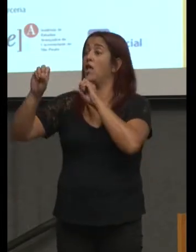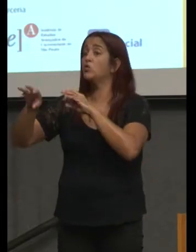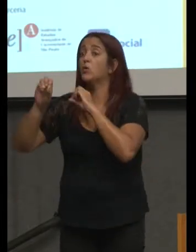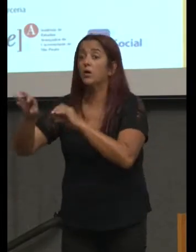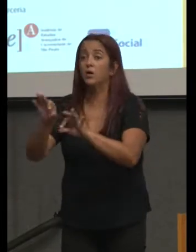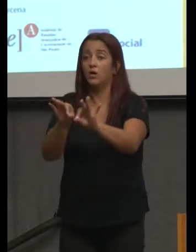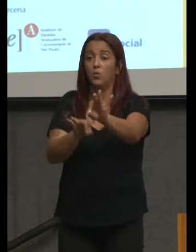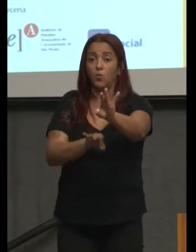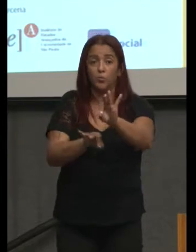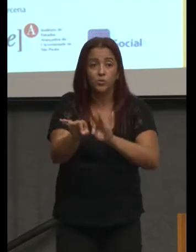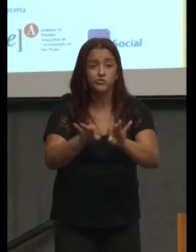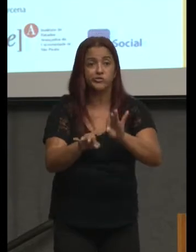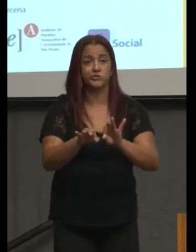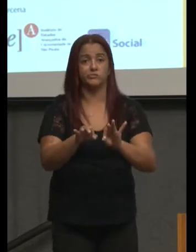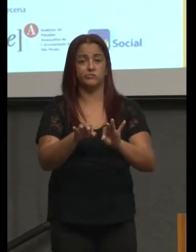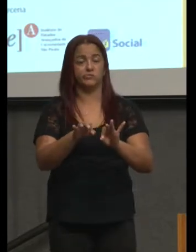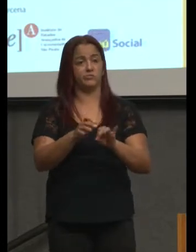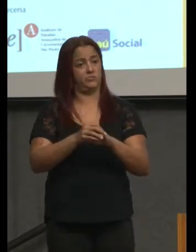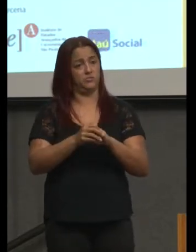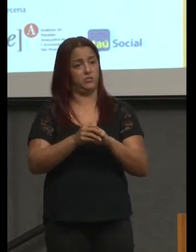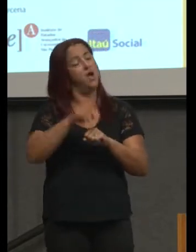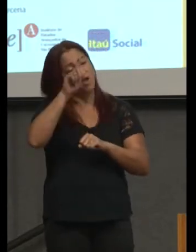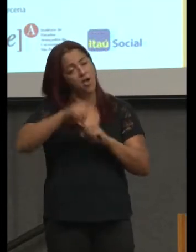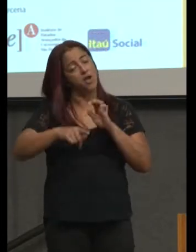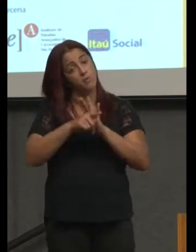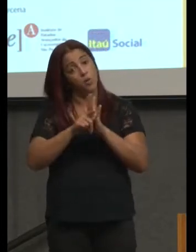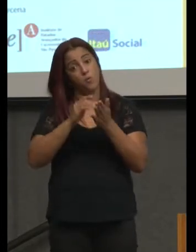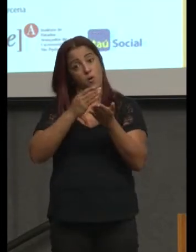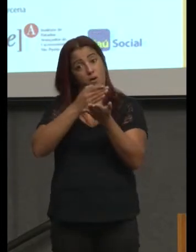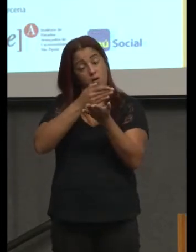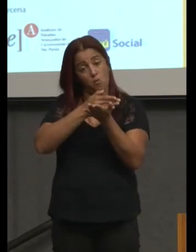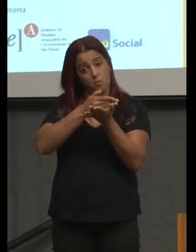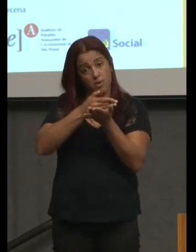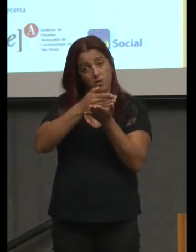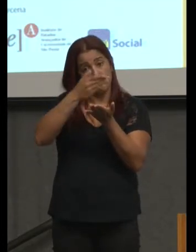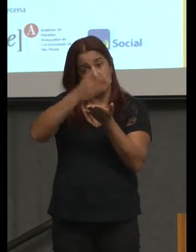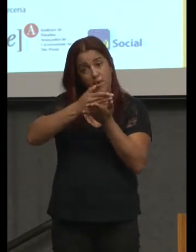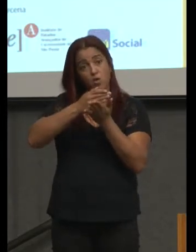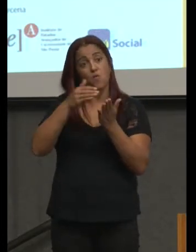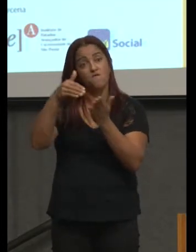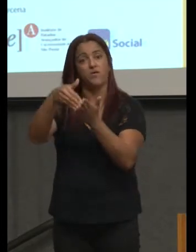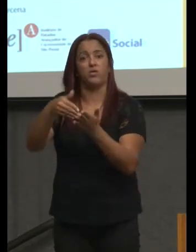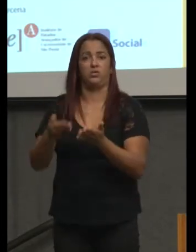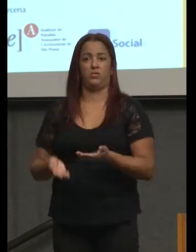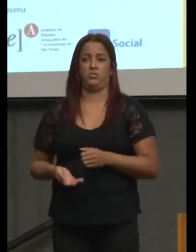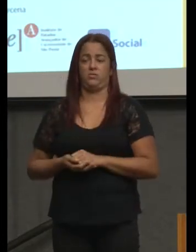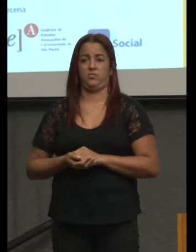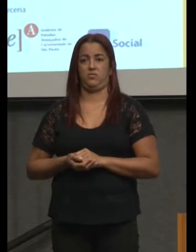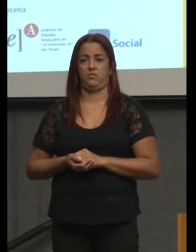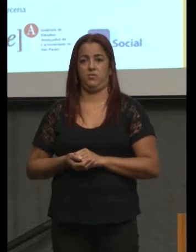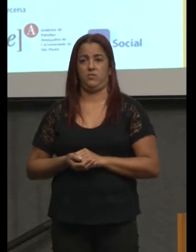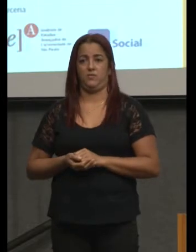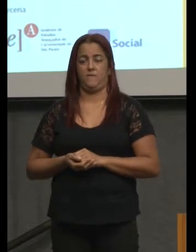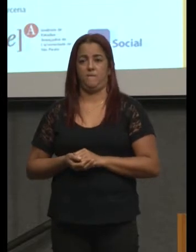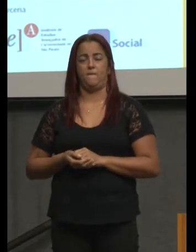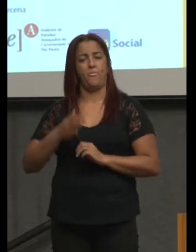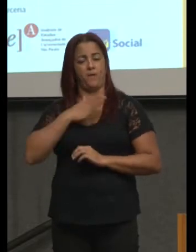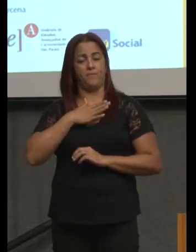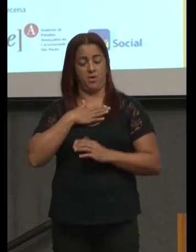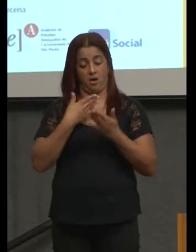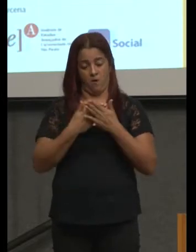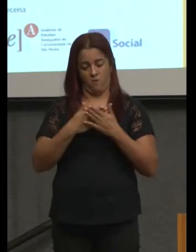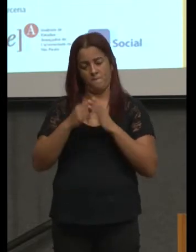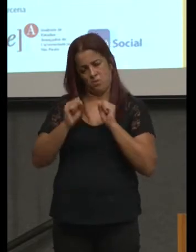planejamento e a articulação entre meios e fins. Então eu tenho que pensar na minha aula que pode ser de inglês